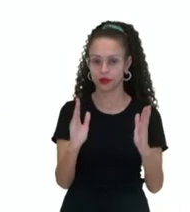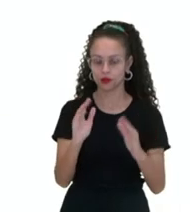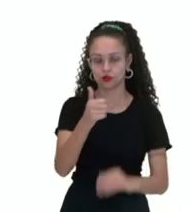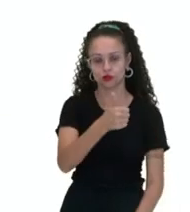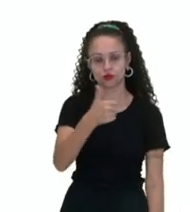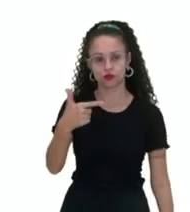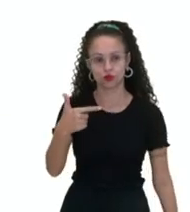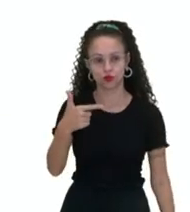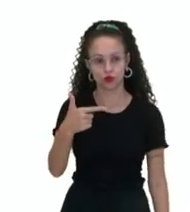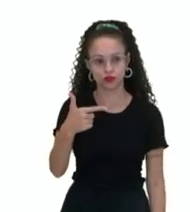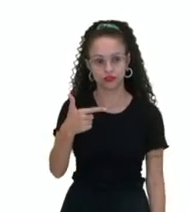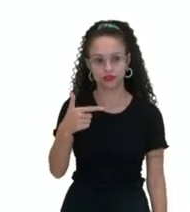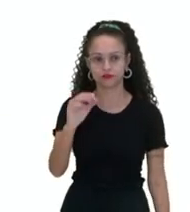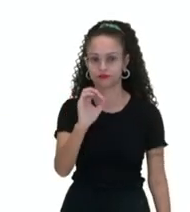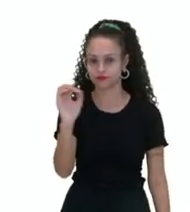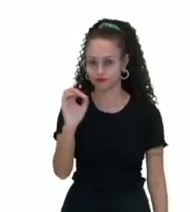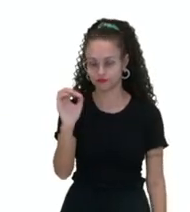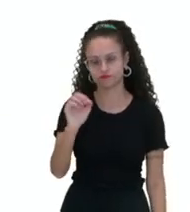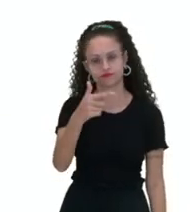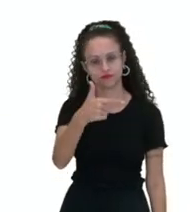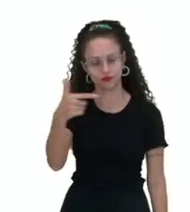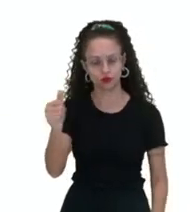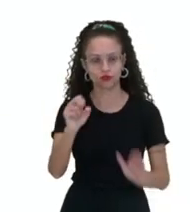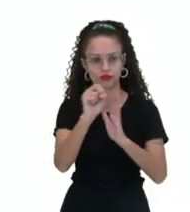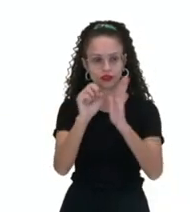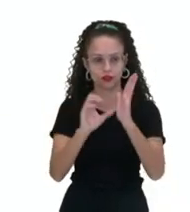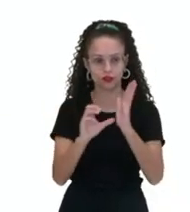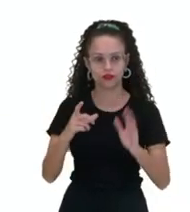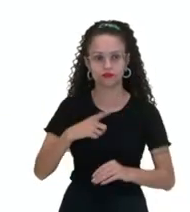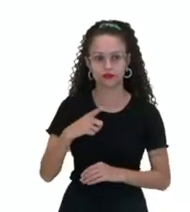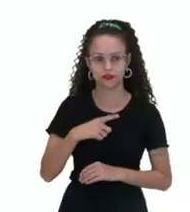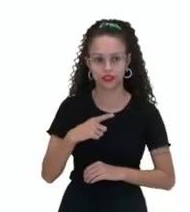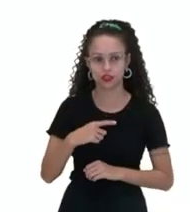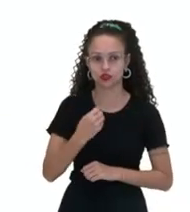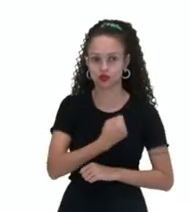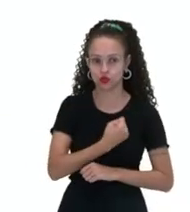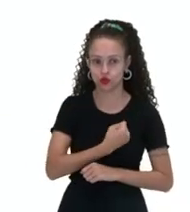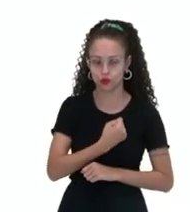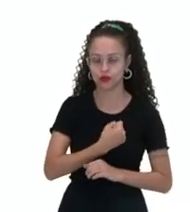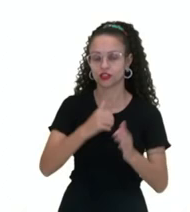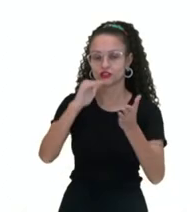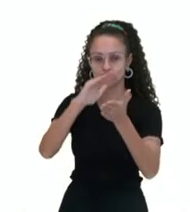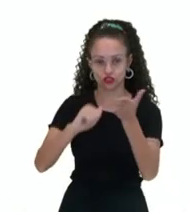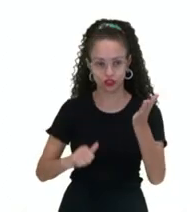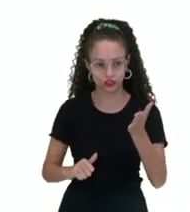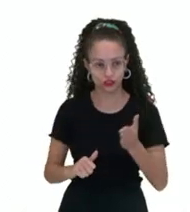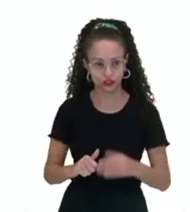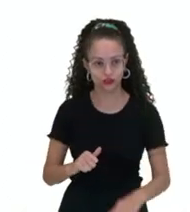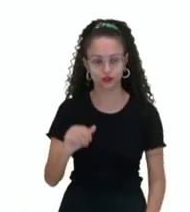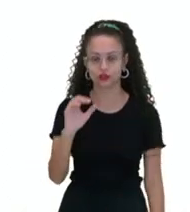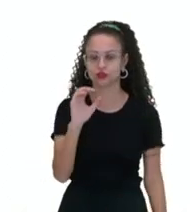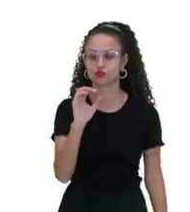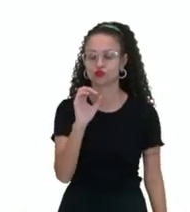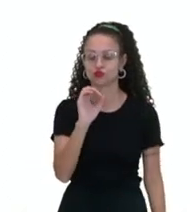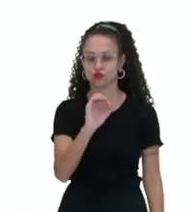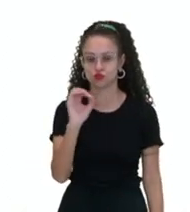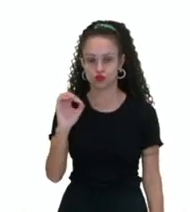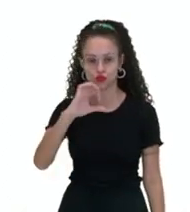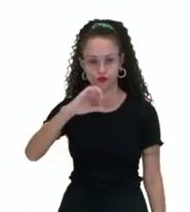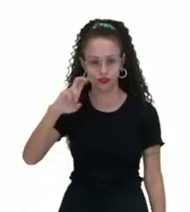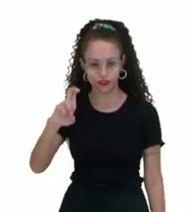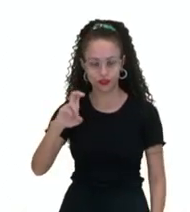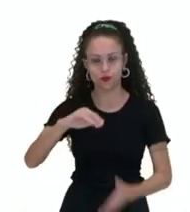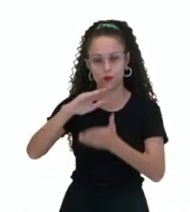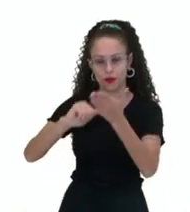12 menos, tira os dois zeros, século 12. E quando se tem algum número depois, você elimina os outros últimos números e acrescenta um.